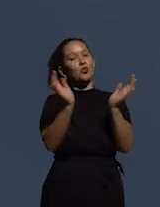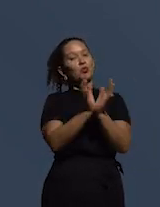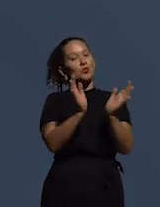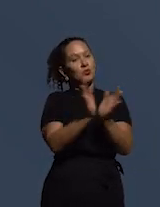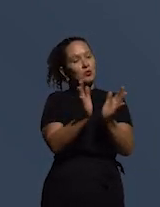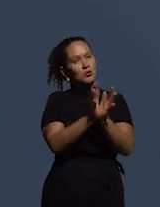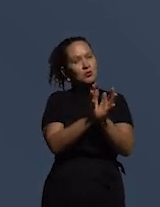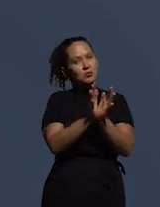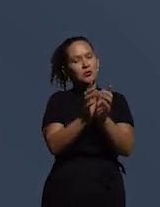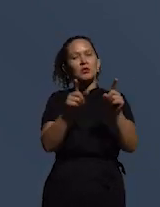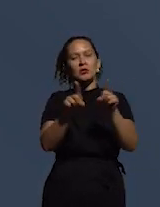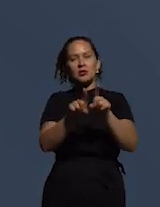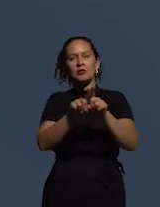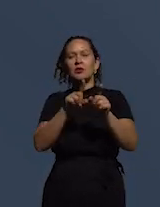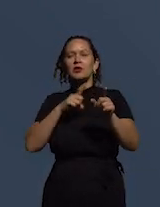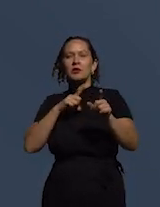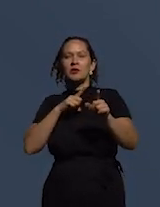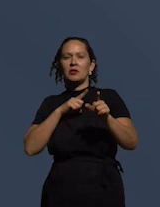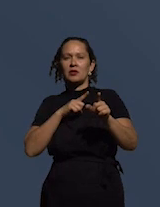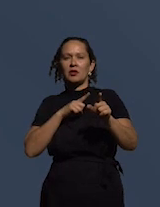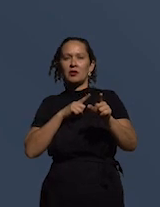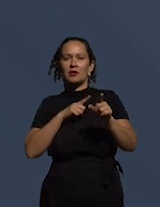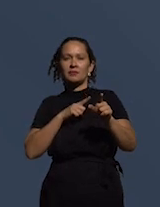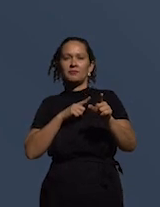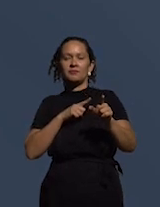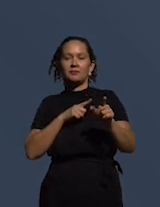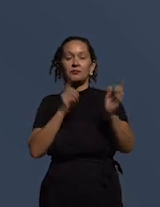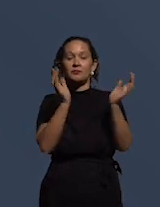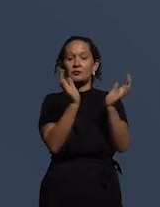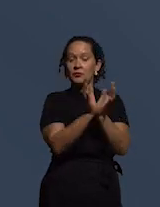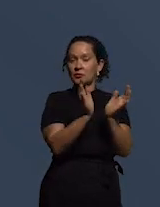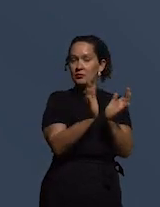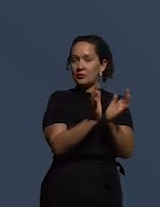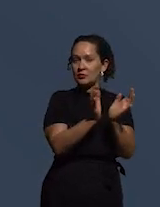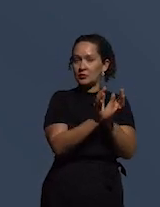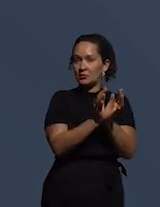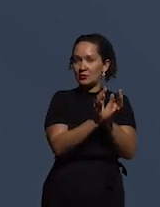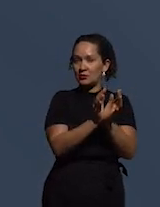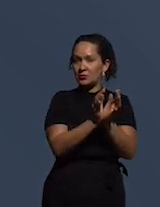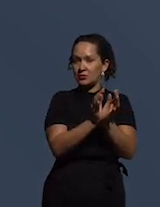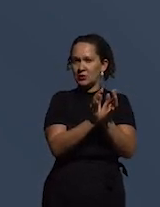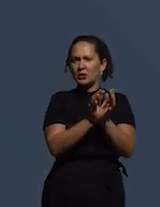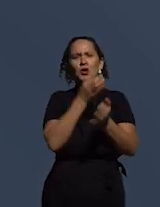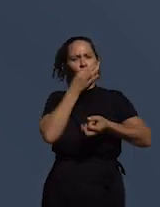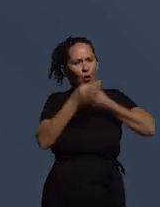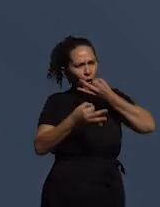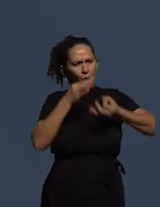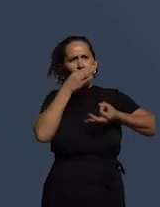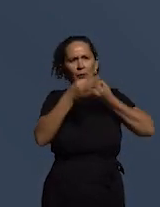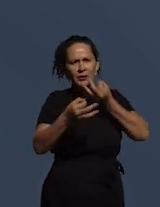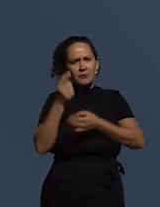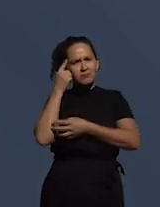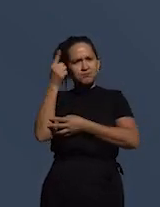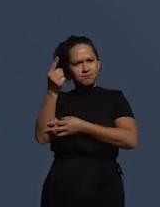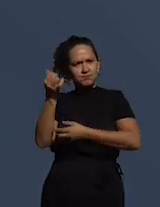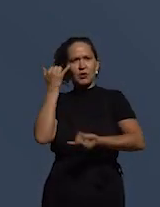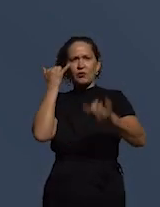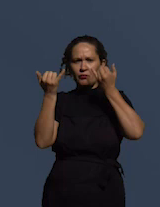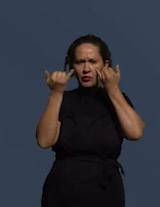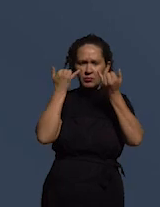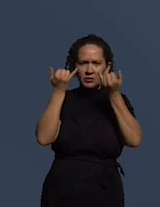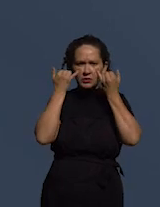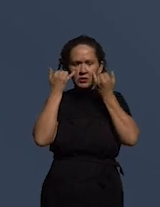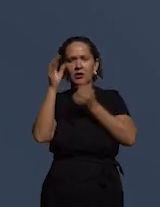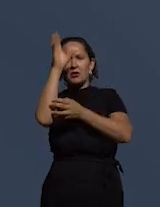se chama também no jargão da ciência política de massa crítica de pessoas que são informadas que tem um